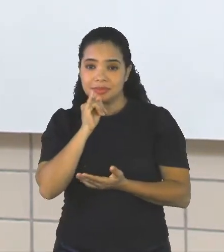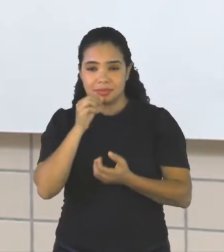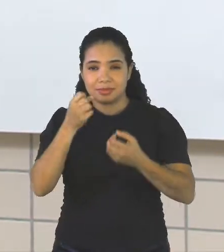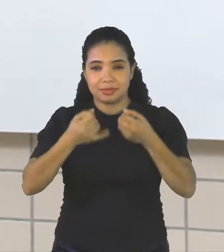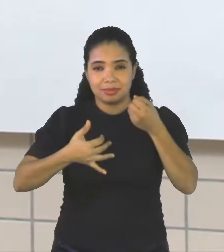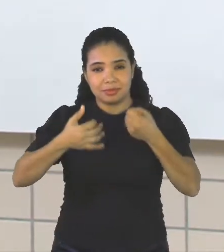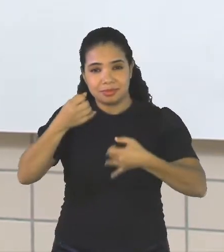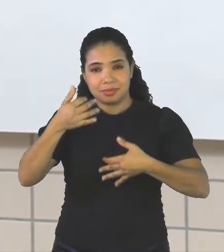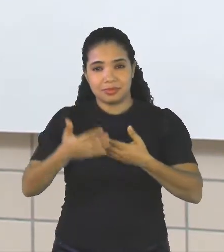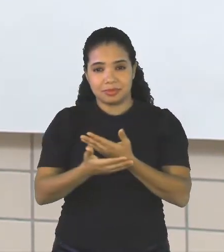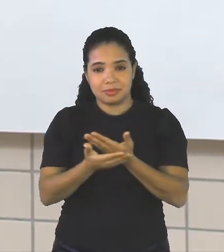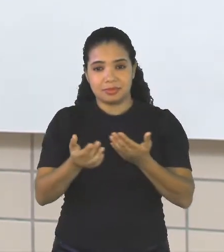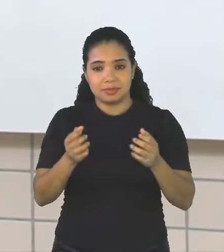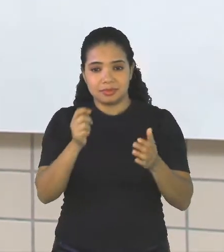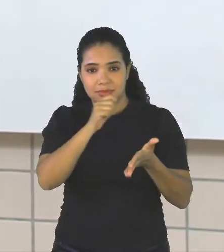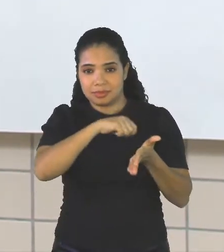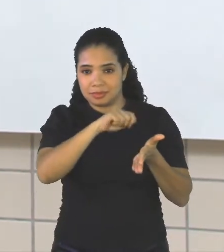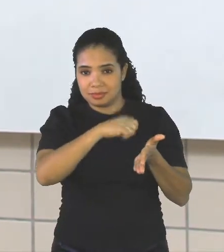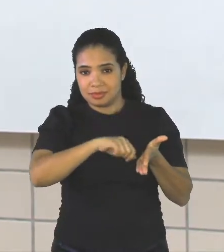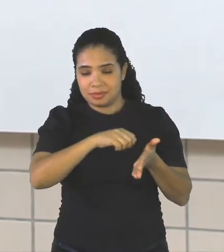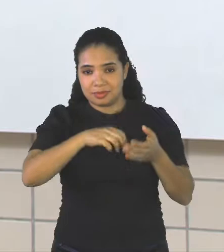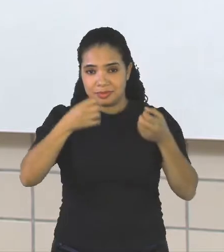Vamos de quadro, pincel então